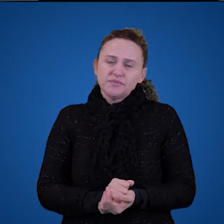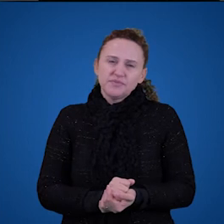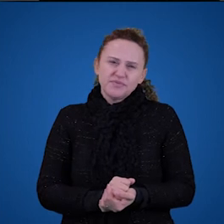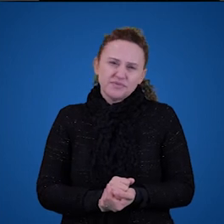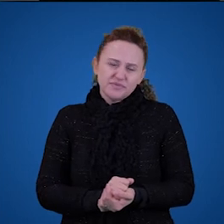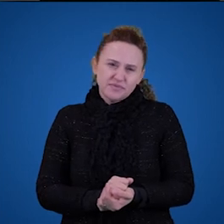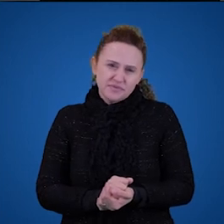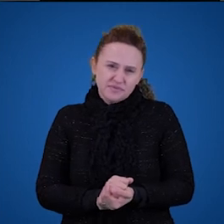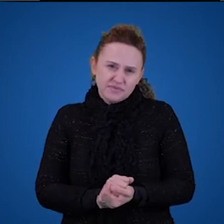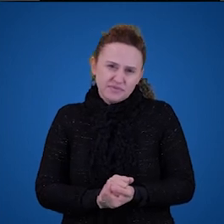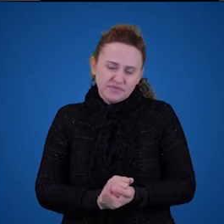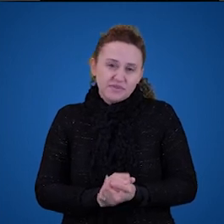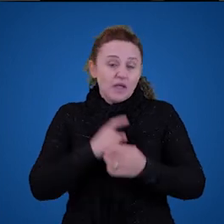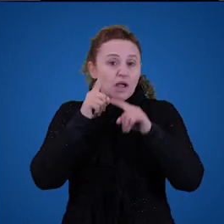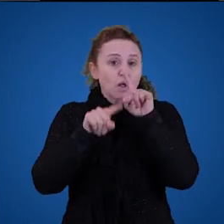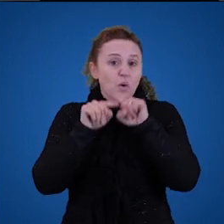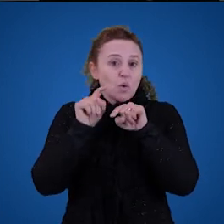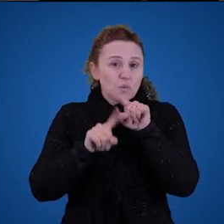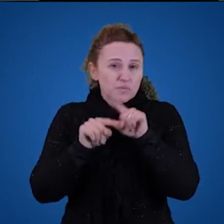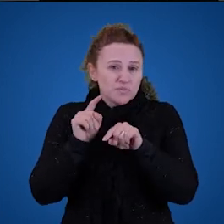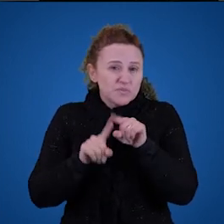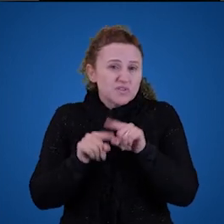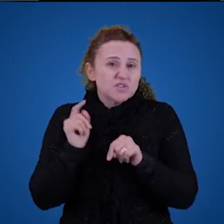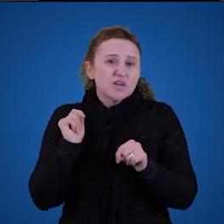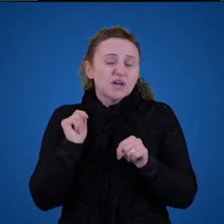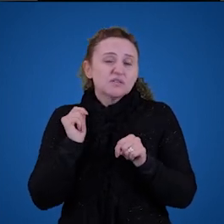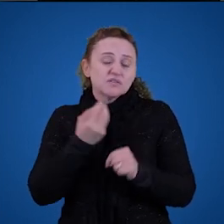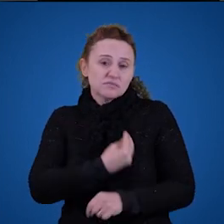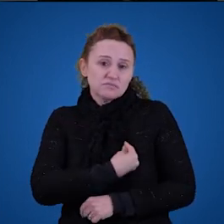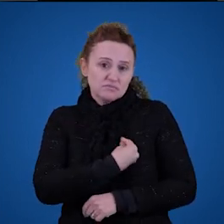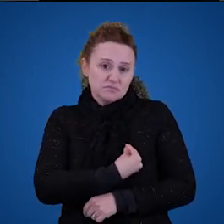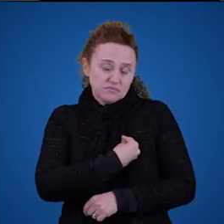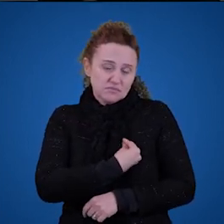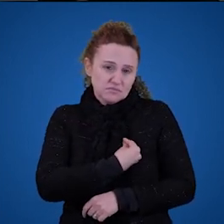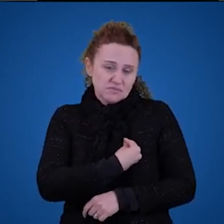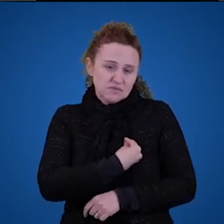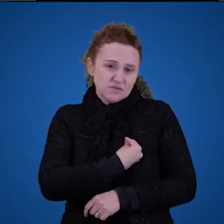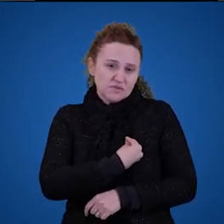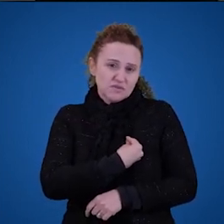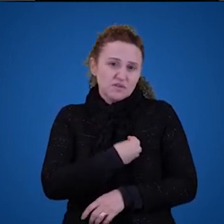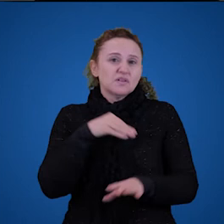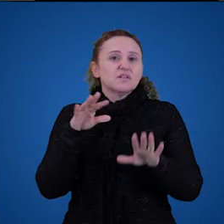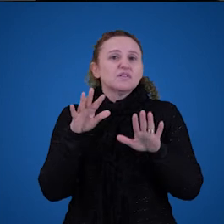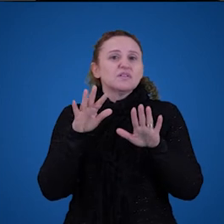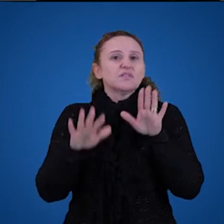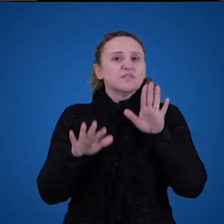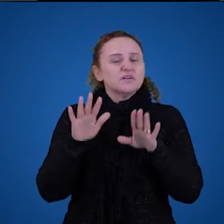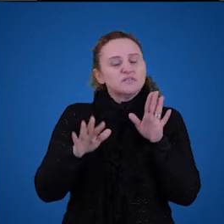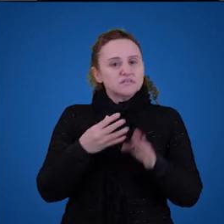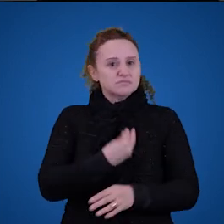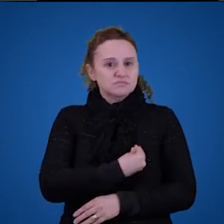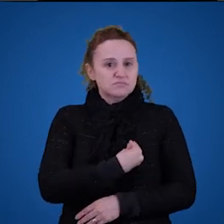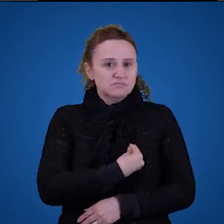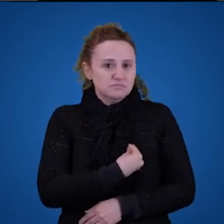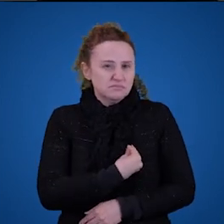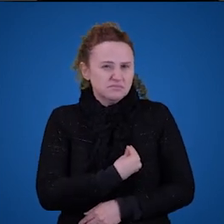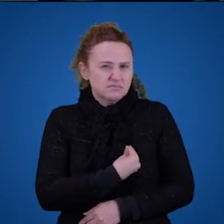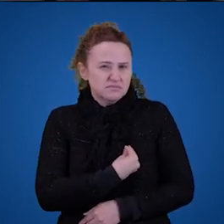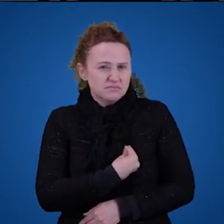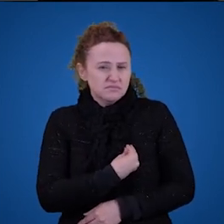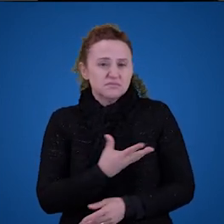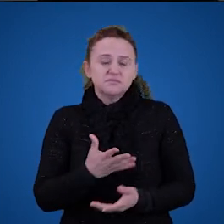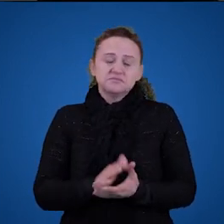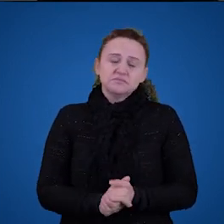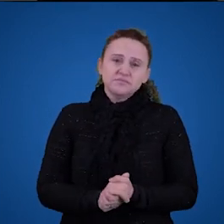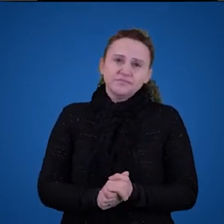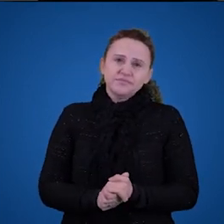tentar pensar em objetos que talvez existam, e que é muito difícil defender que existam. Então,